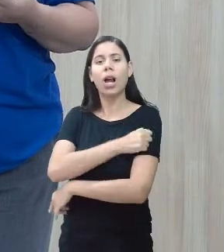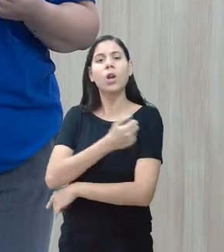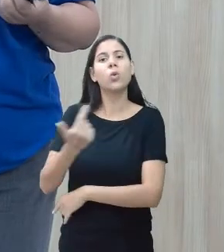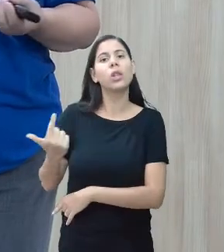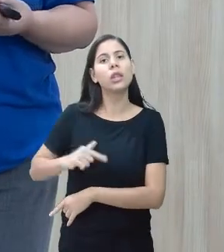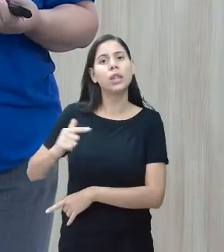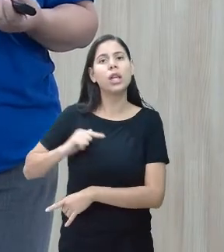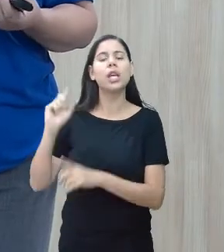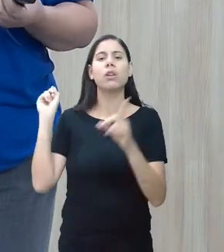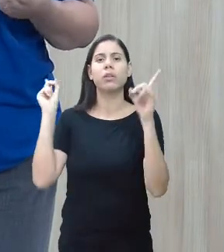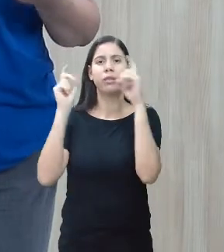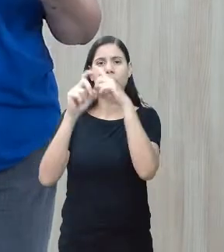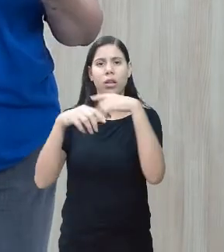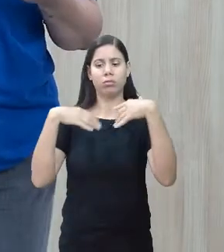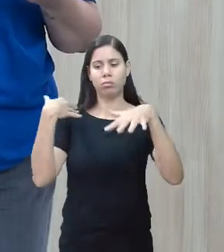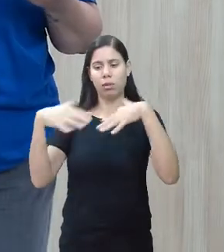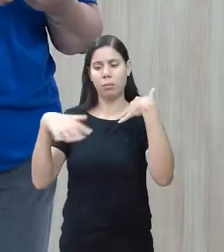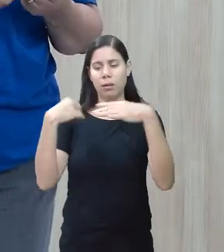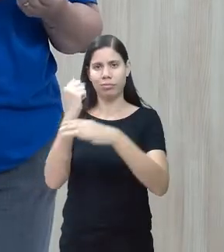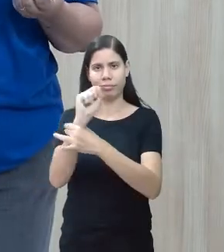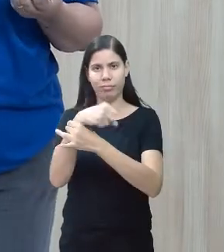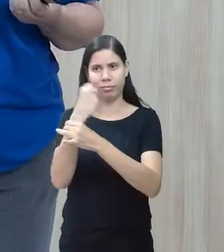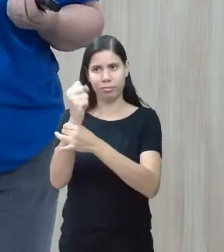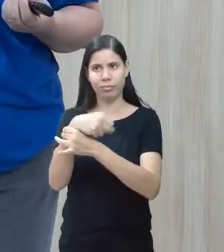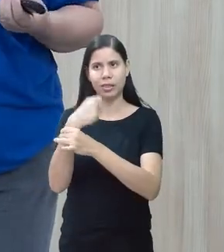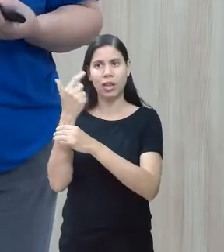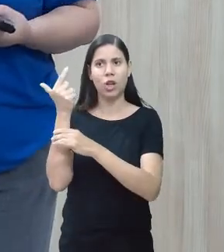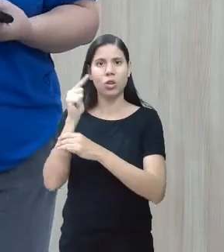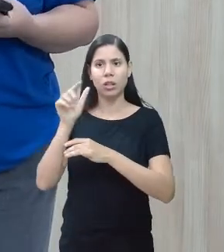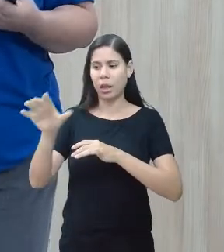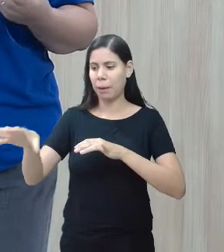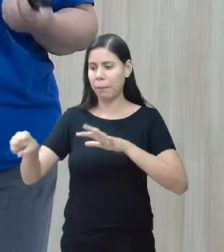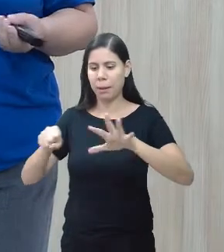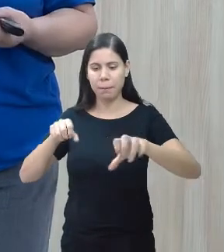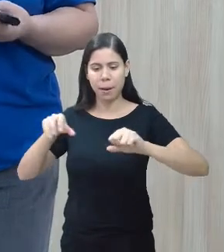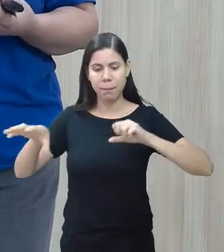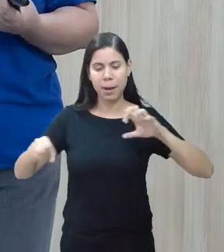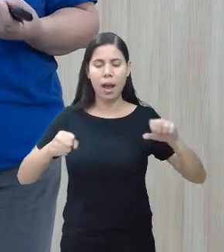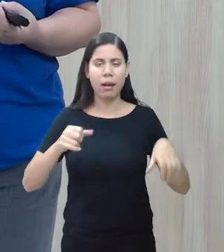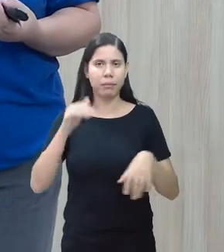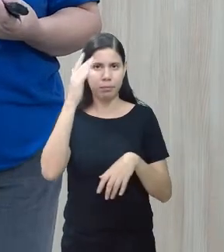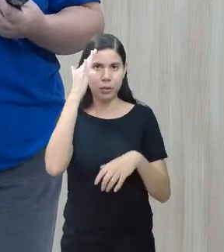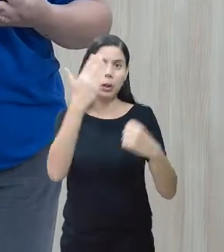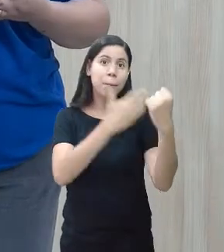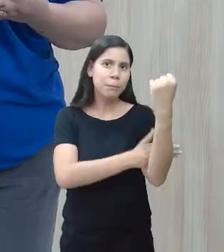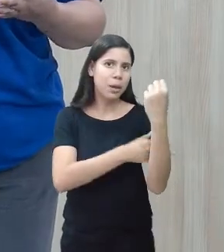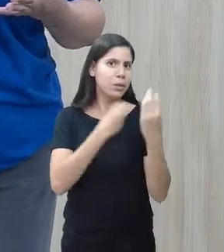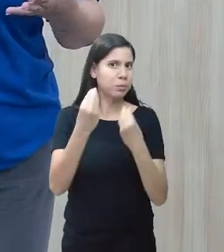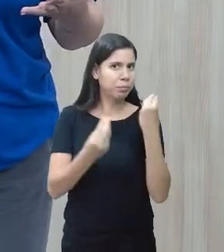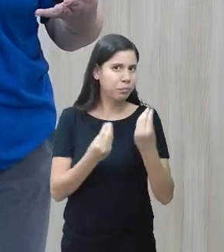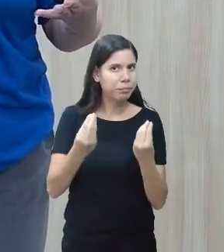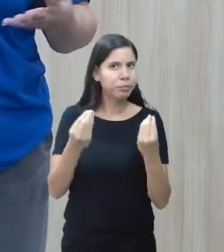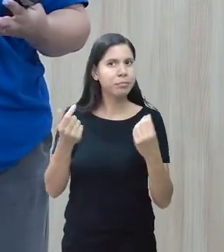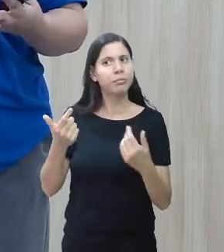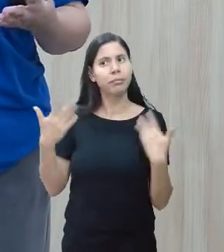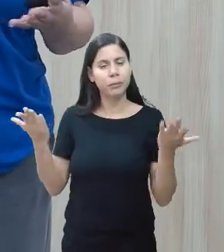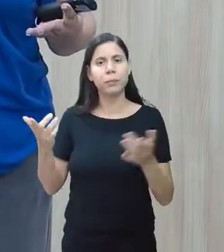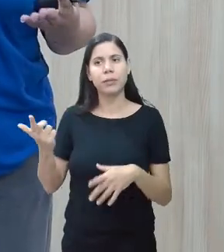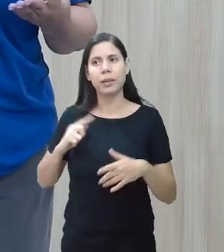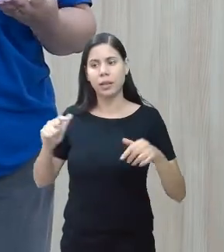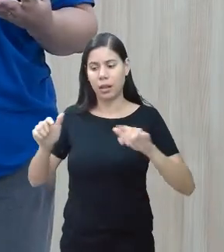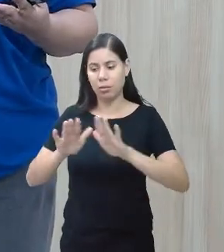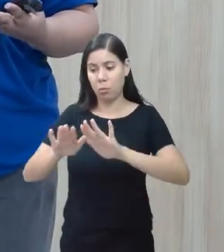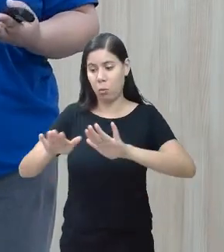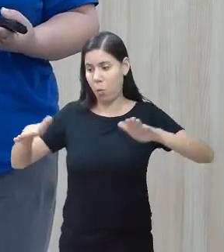motora para poder pegar os cards de dentro das pastas. Então, essa mesa é